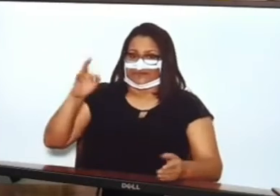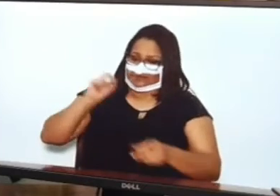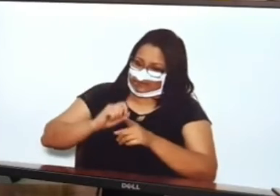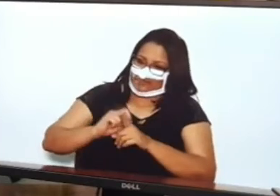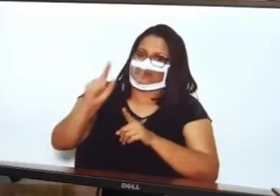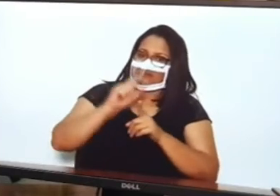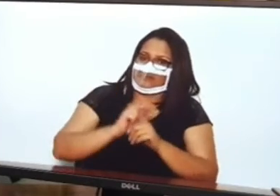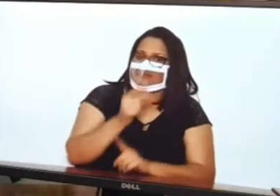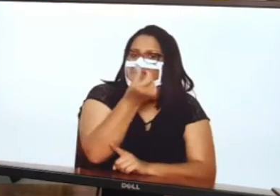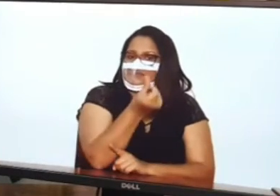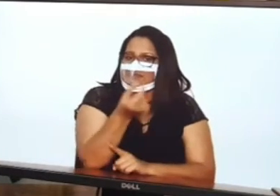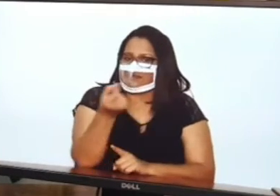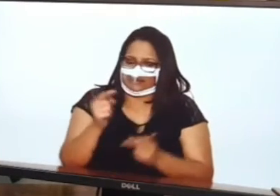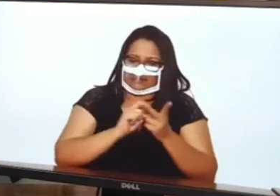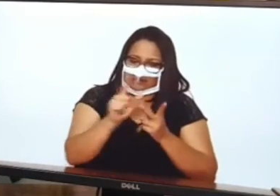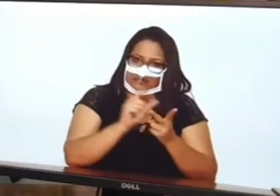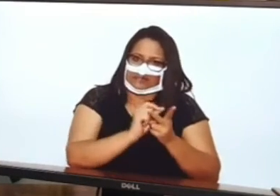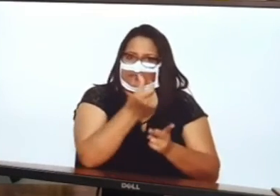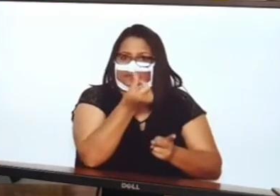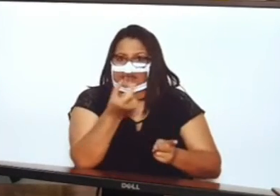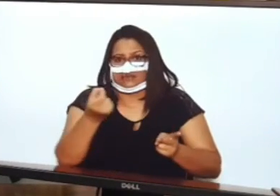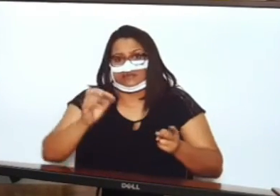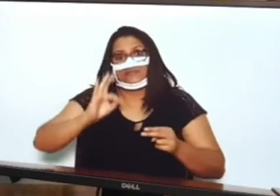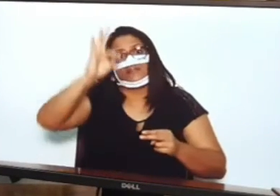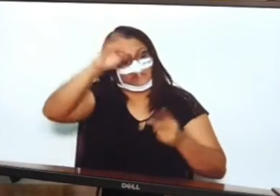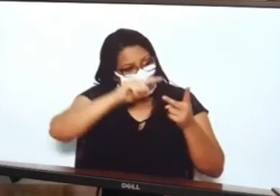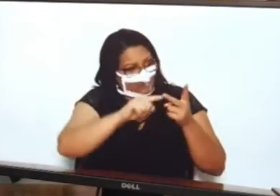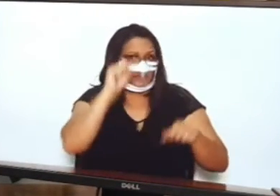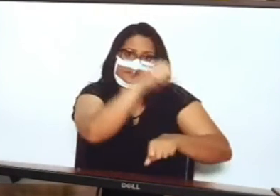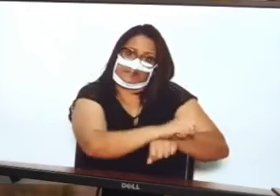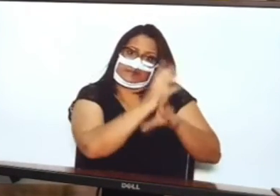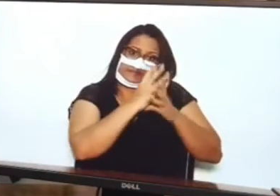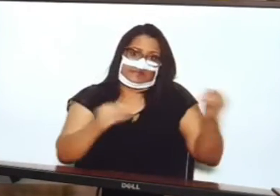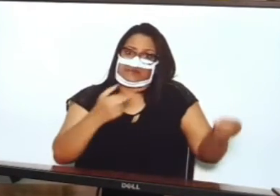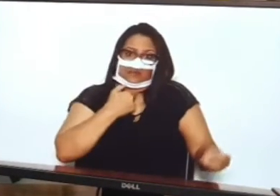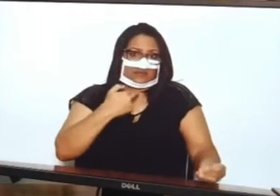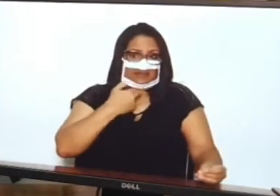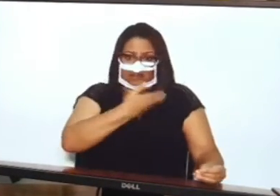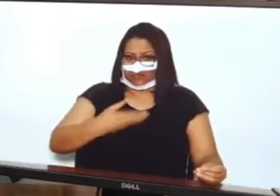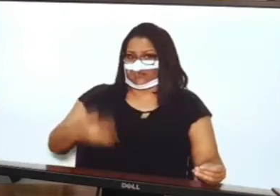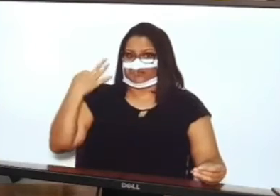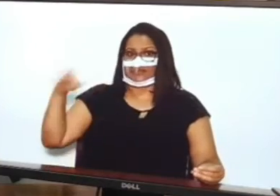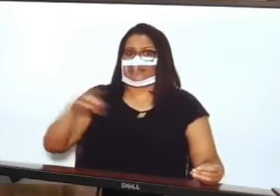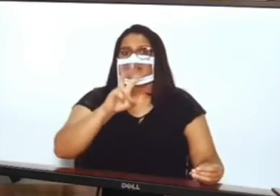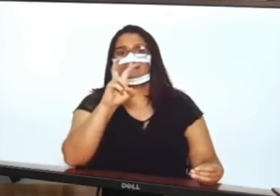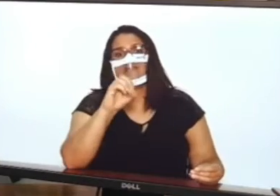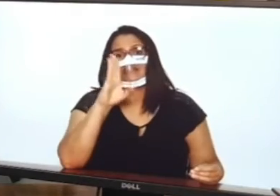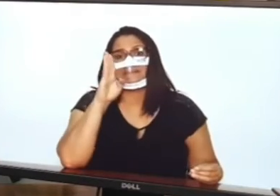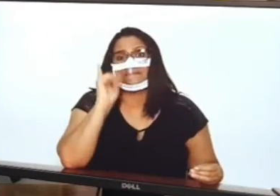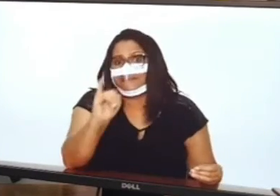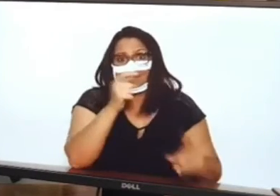50 bilhões de reais para atender, esse número de pessoas que precisa, porque se continuar por muito tempo,